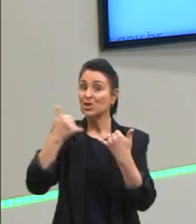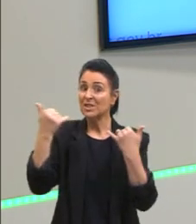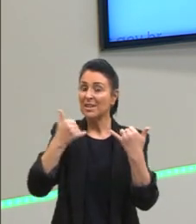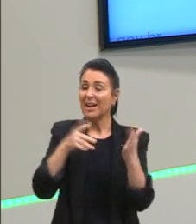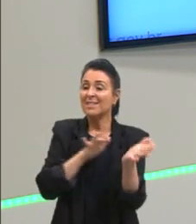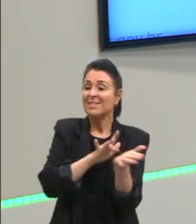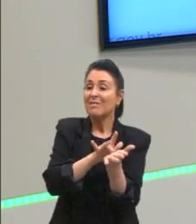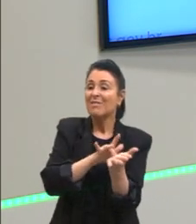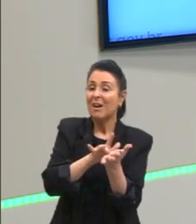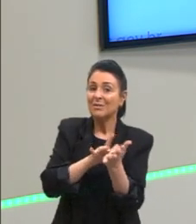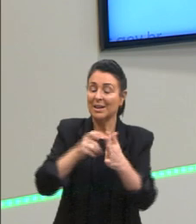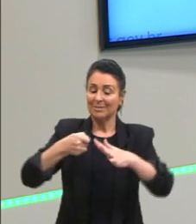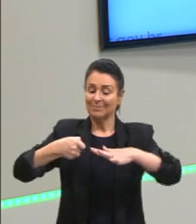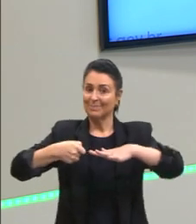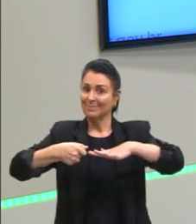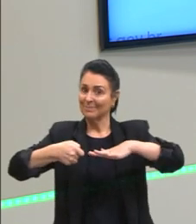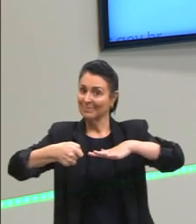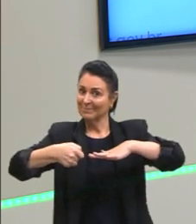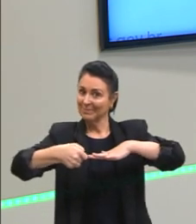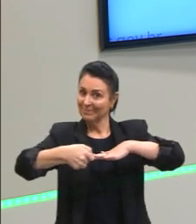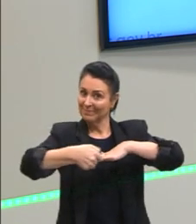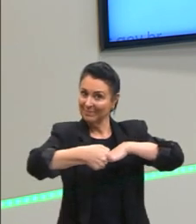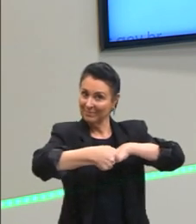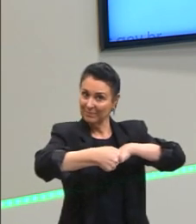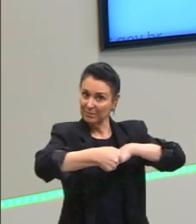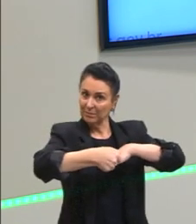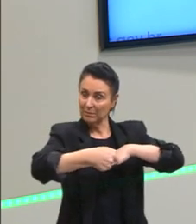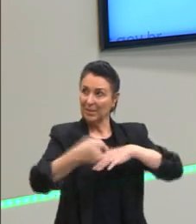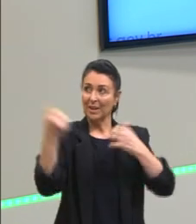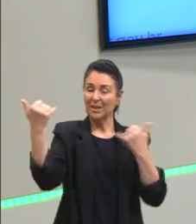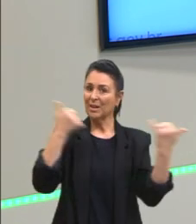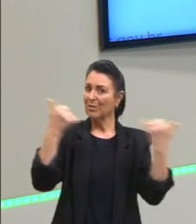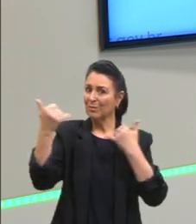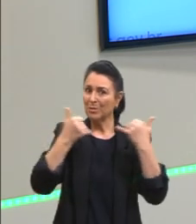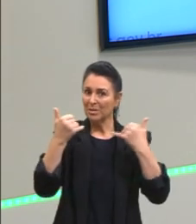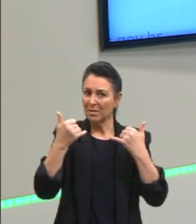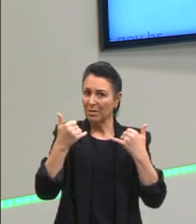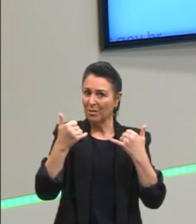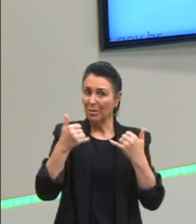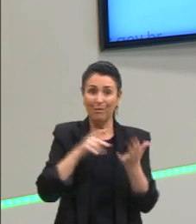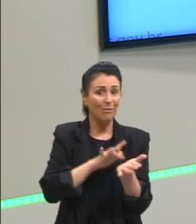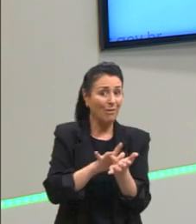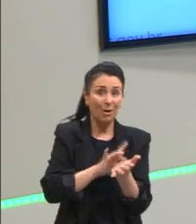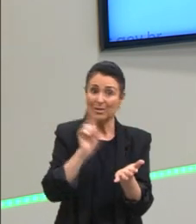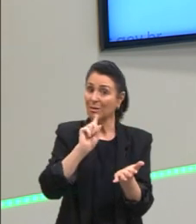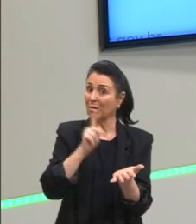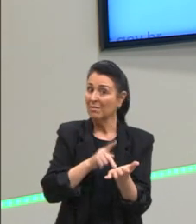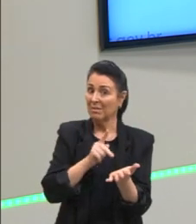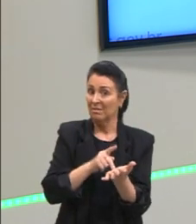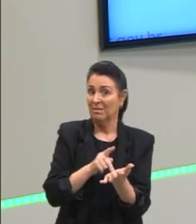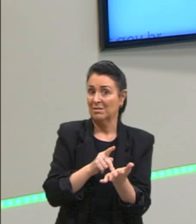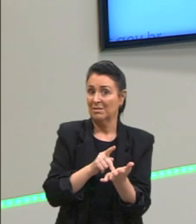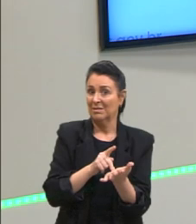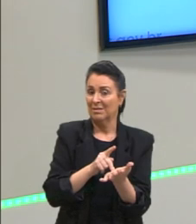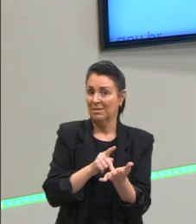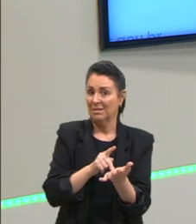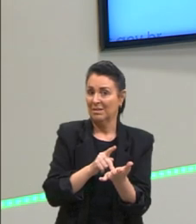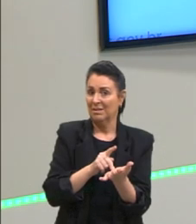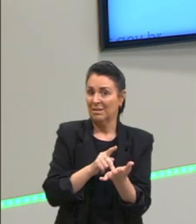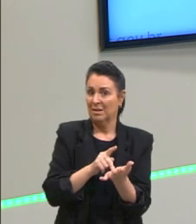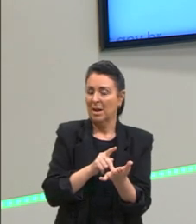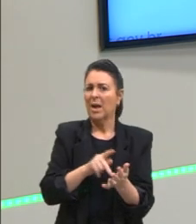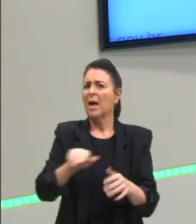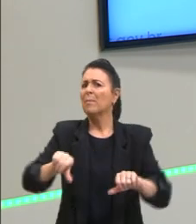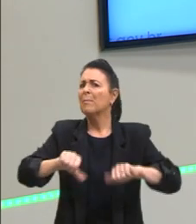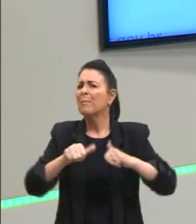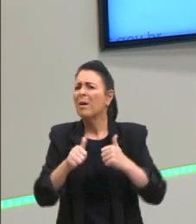repassamos, ou achamos que essas informações são verdadeiras. Será que elas são? Então, o que nós recebemos? Sair da nossa